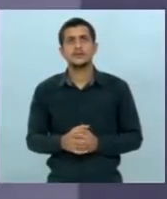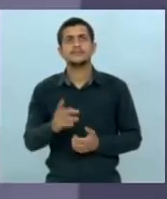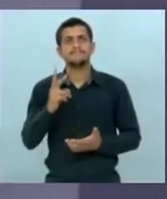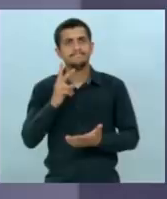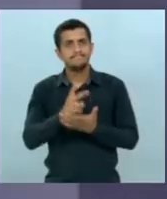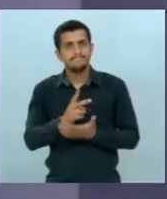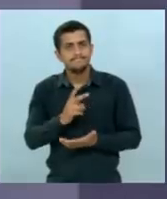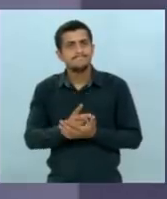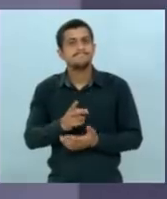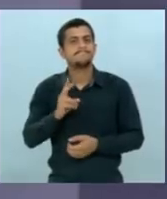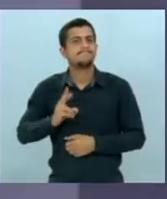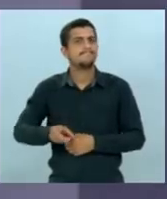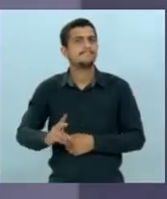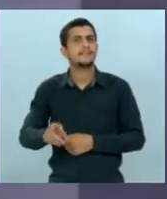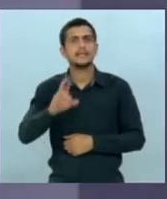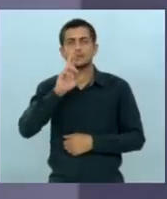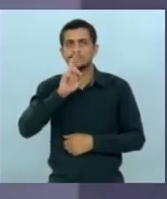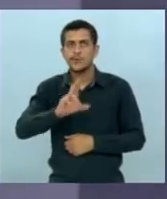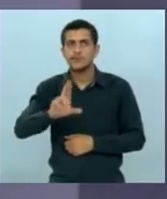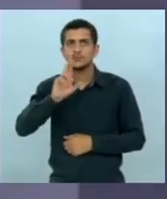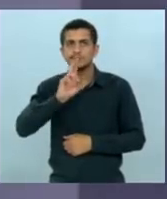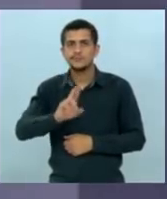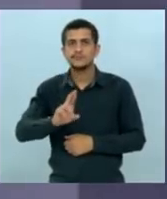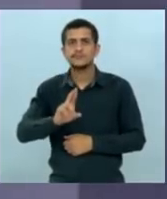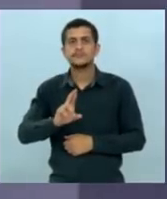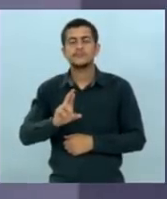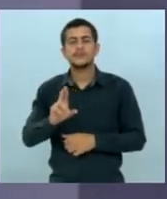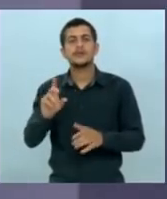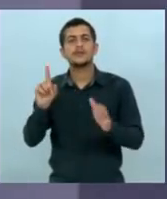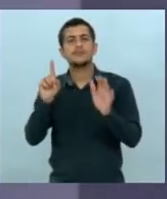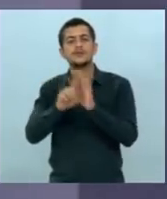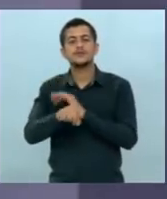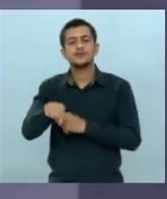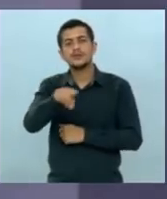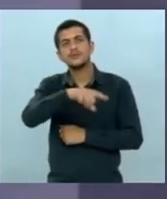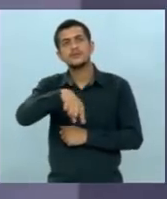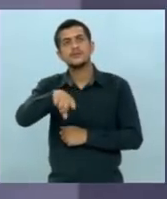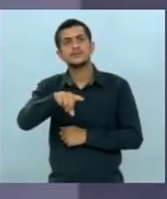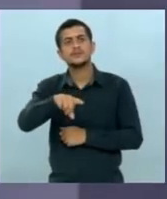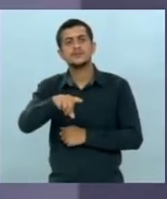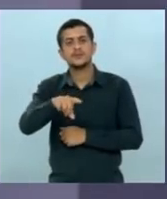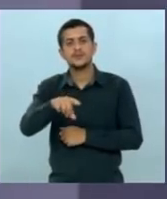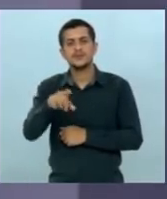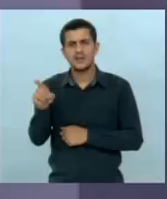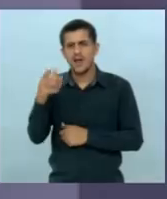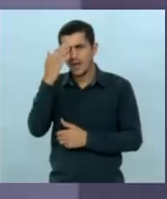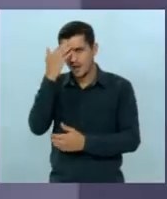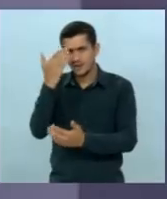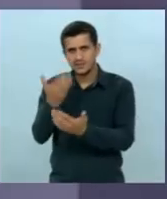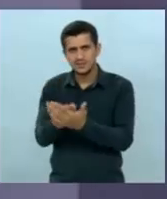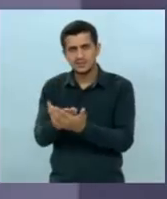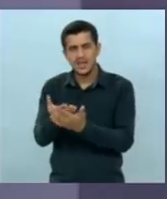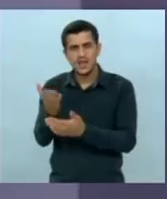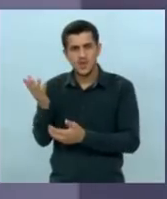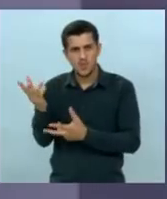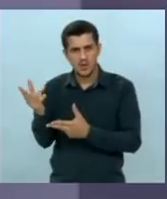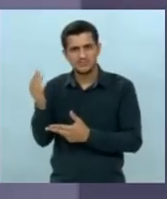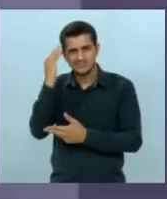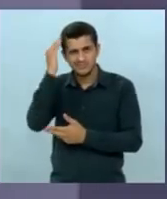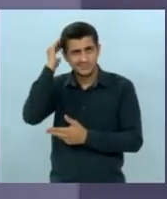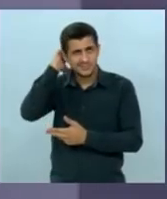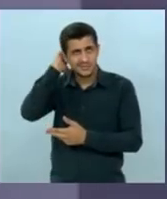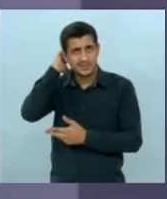sempre aí dá para se fazer uma pergunta à população tem como acreditar no candidato Reinaldo